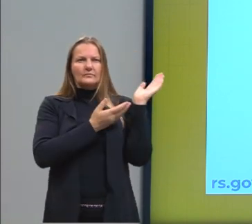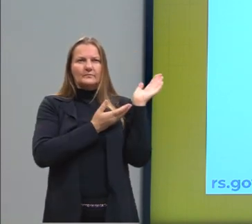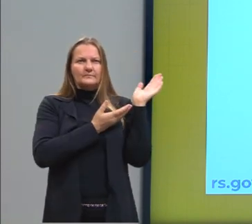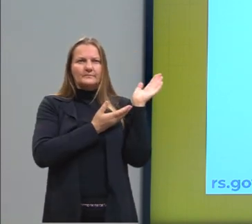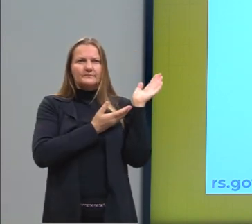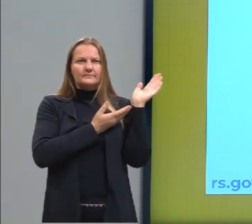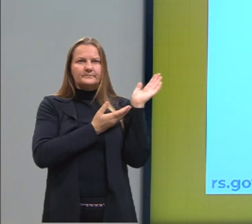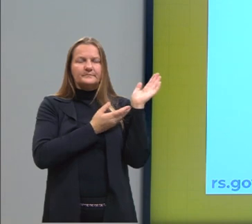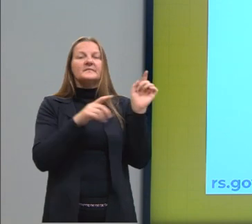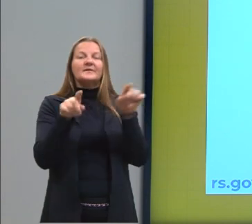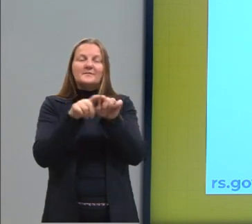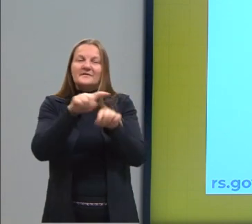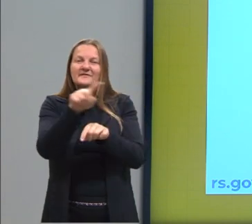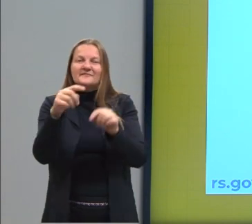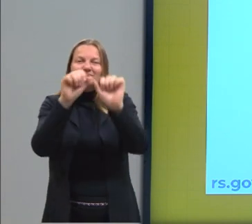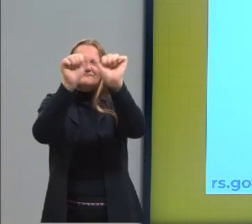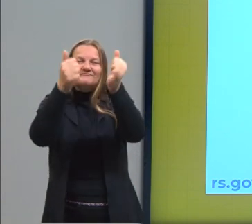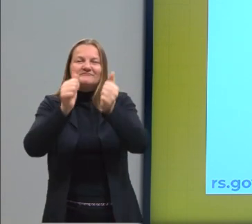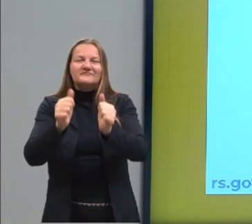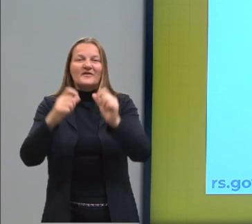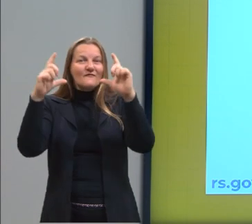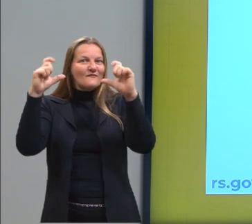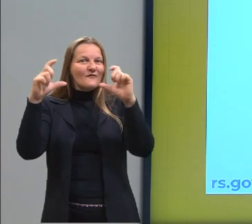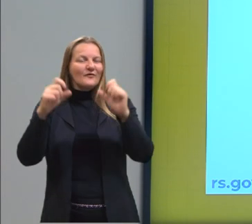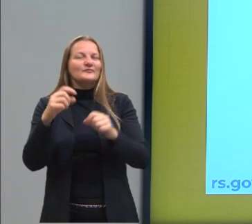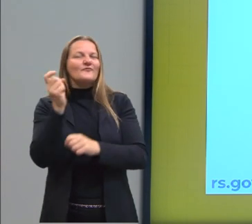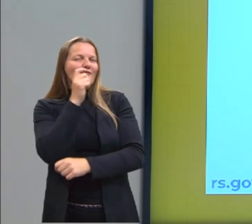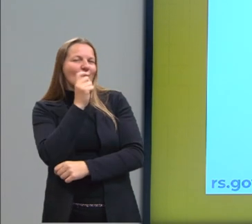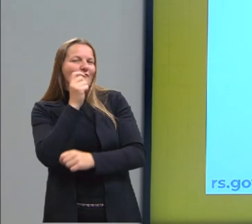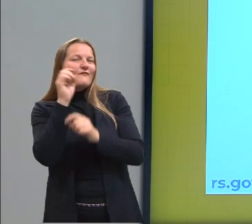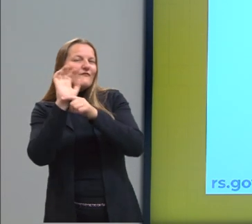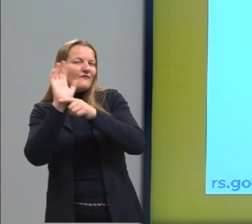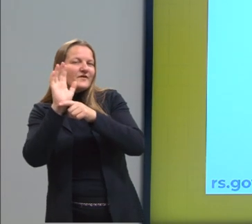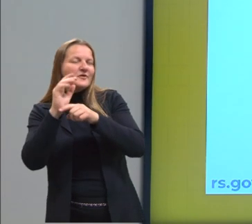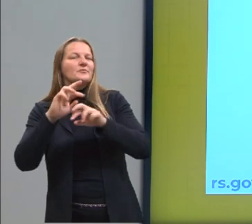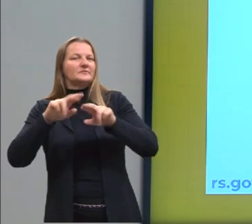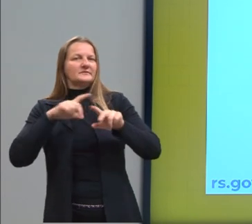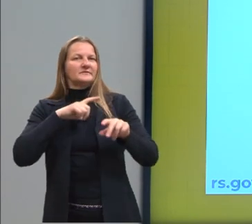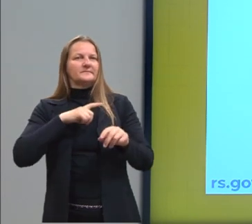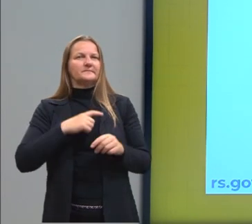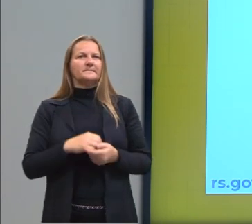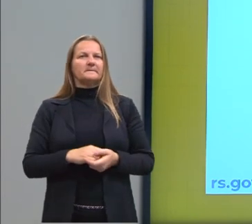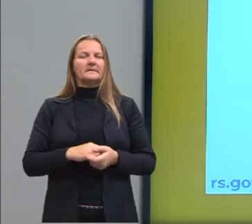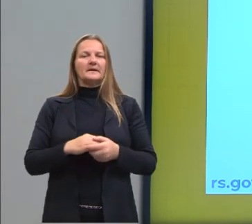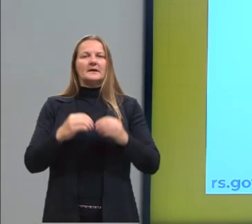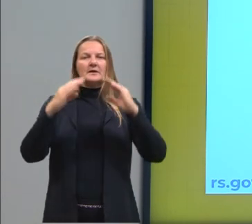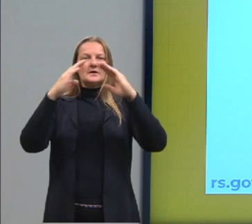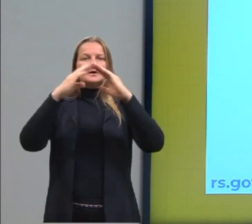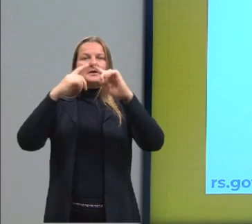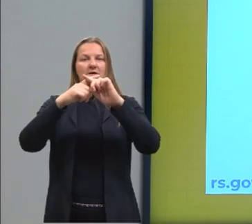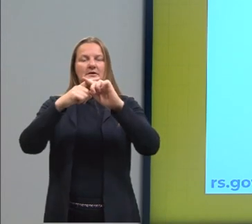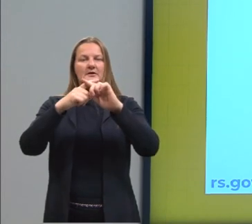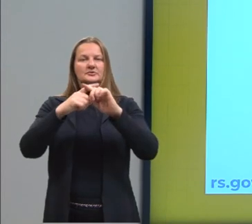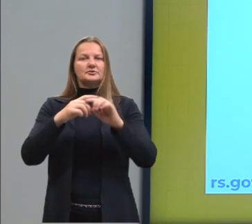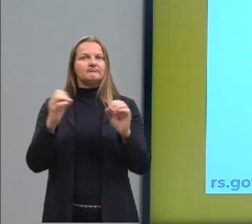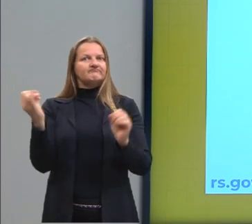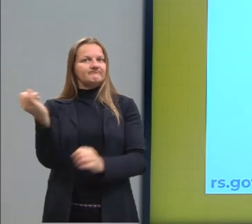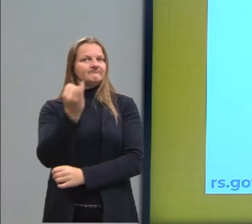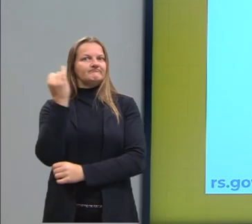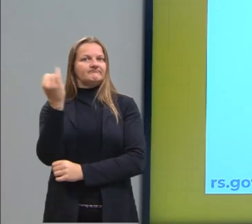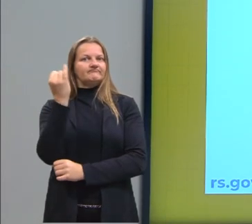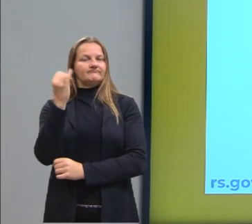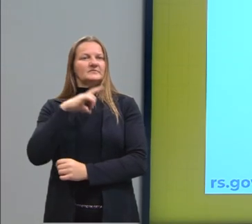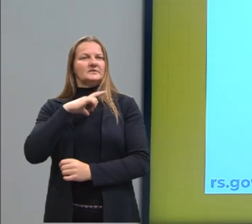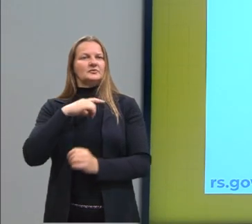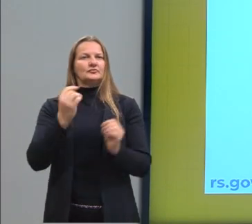também já devem ter visto em alguns filmes. Nós temos ali uma catedral, nós temos o panteão, nós temos